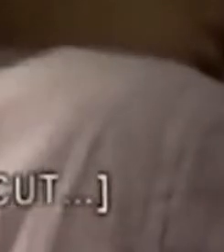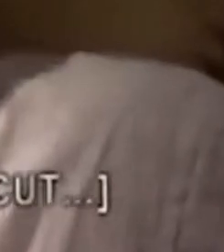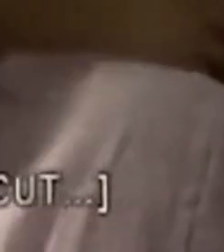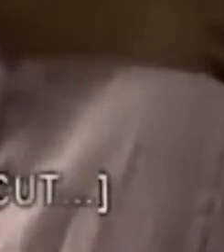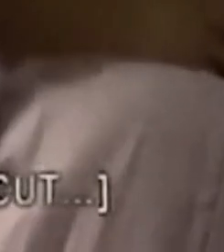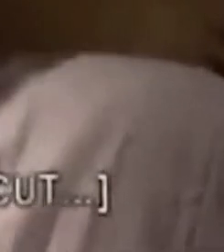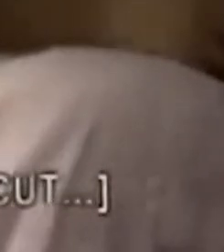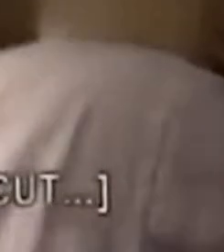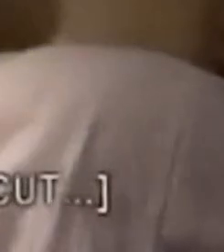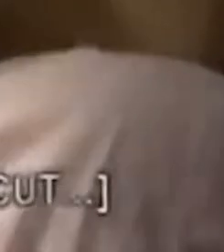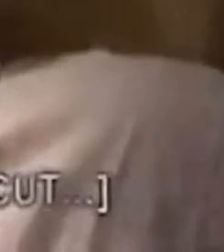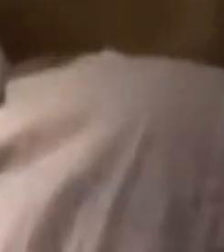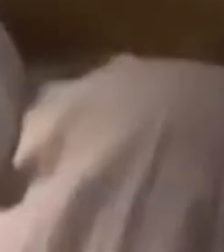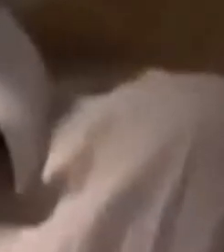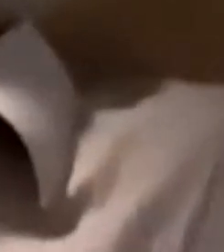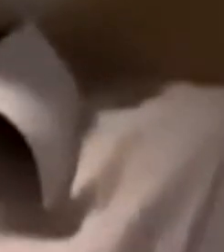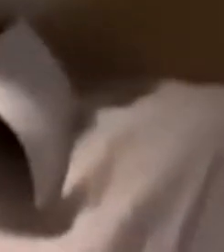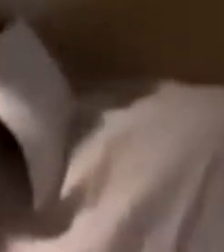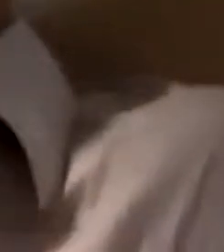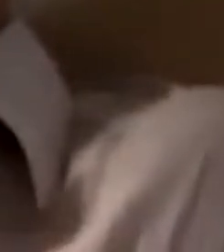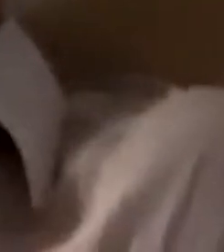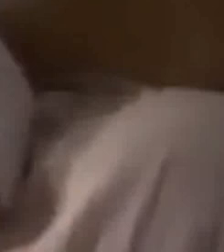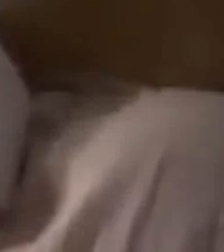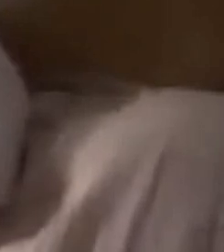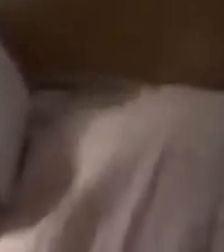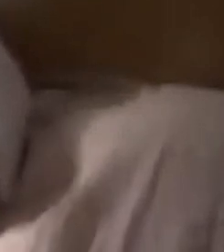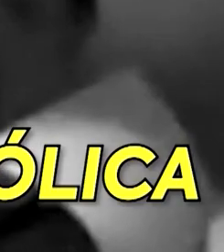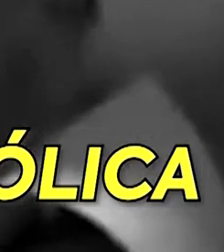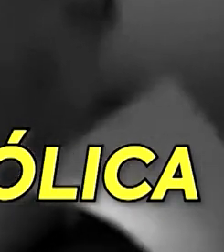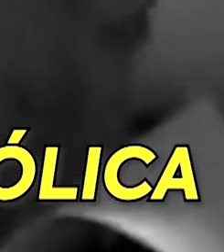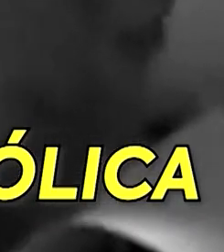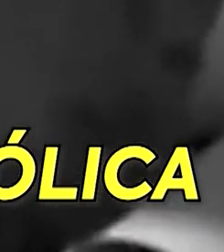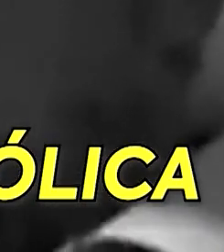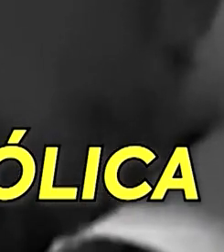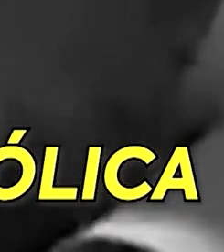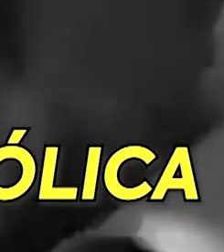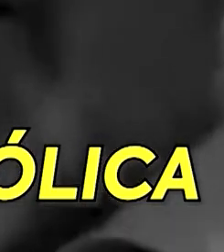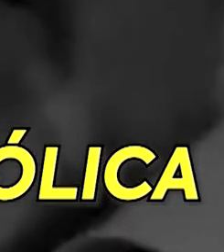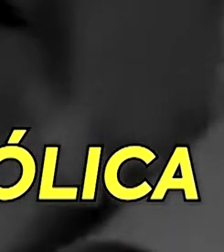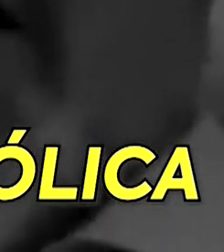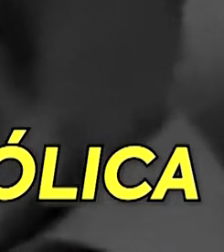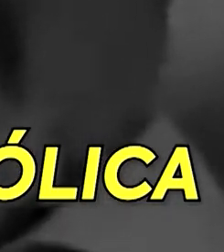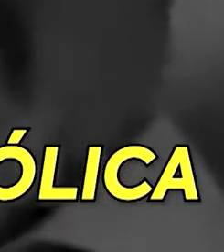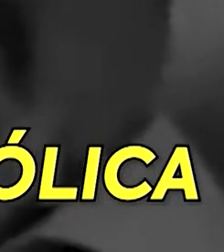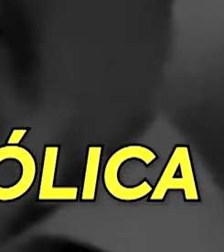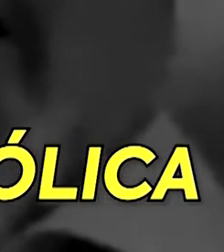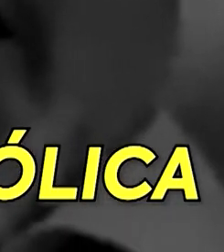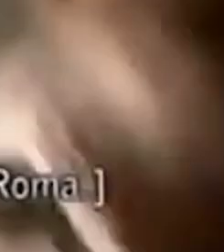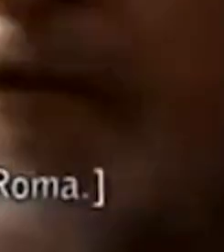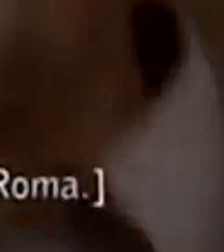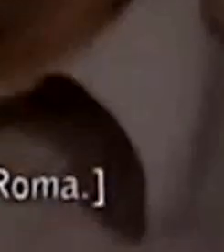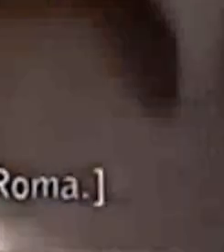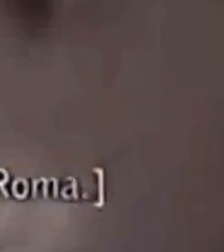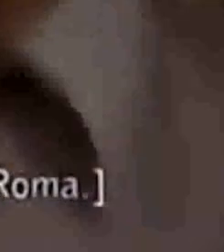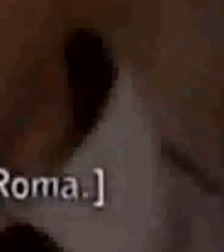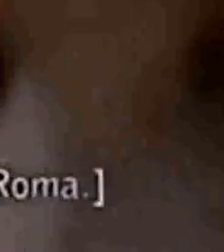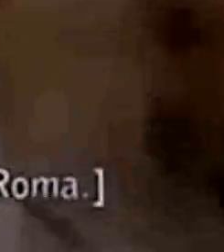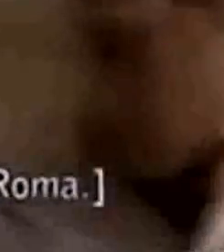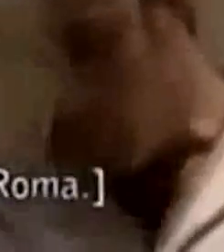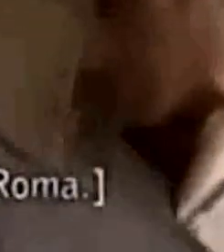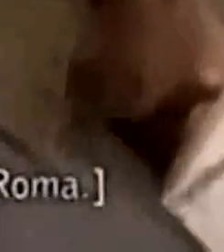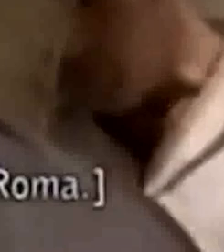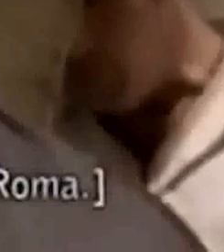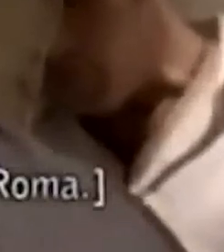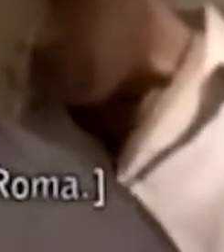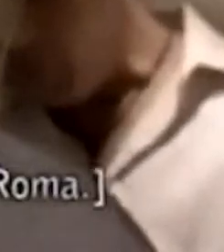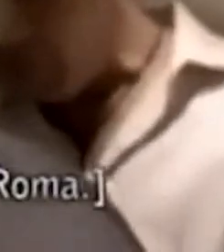PT, a CUT, a base da igreja católica. A base da igreja católica. O Valença, em